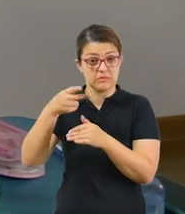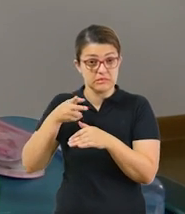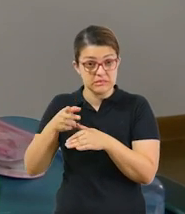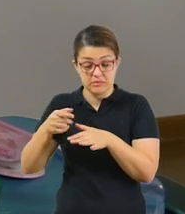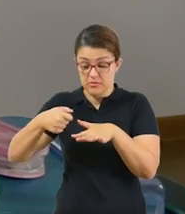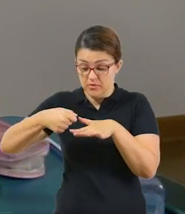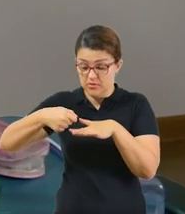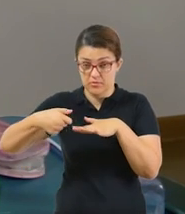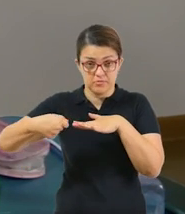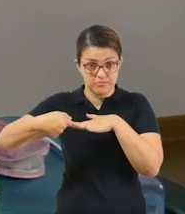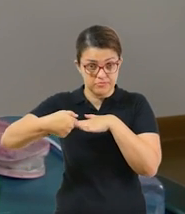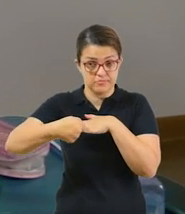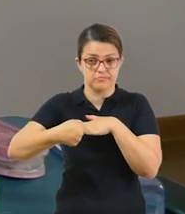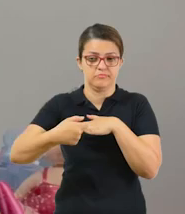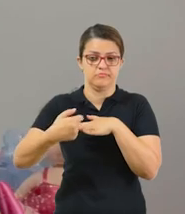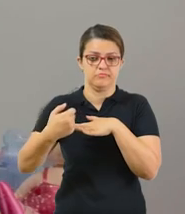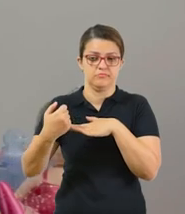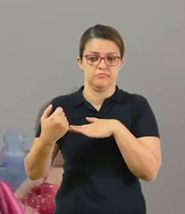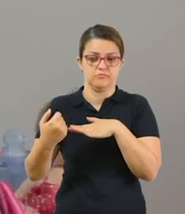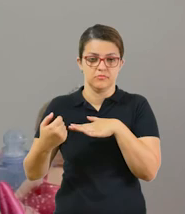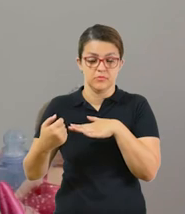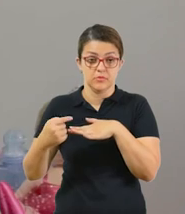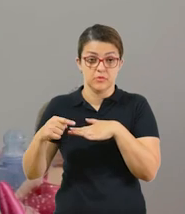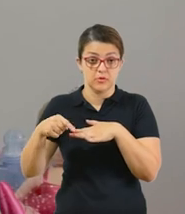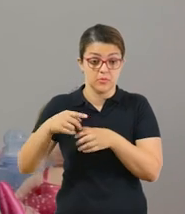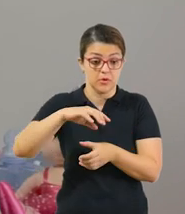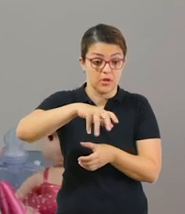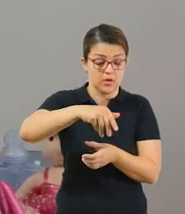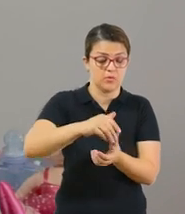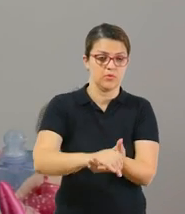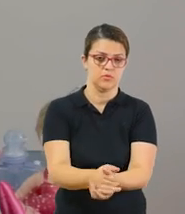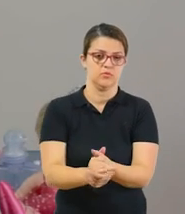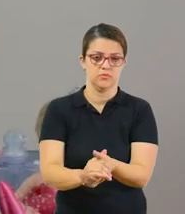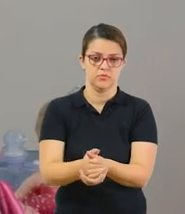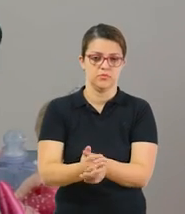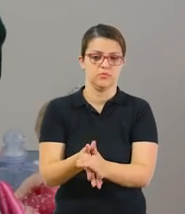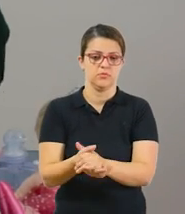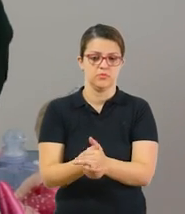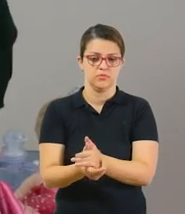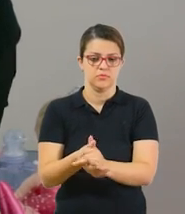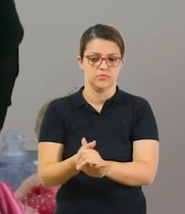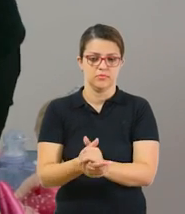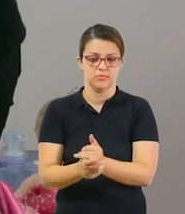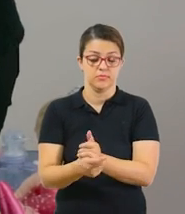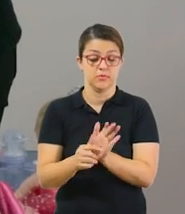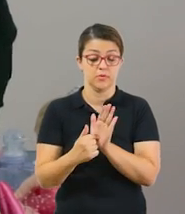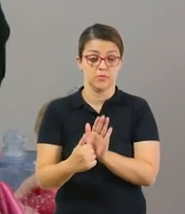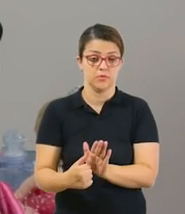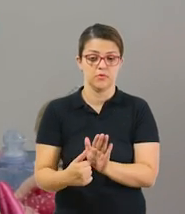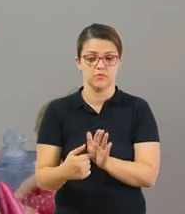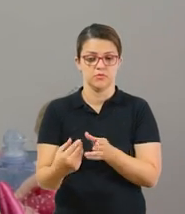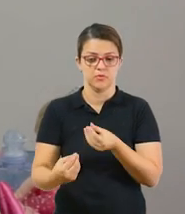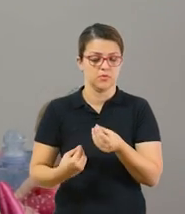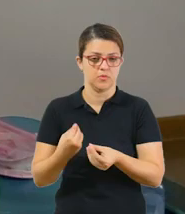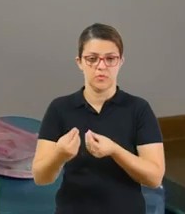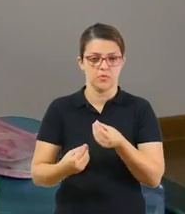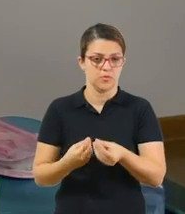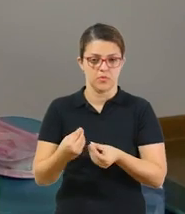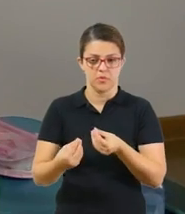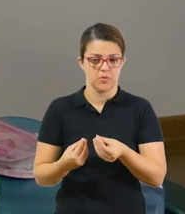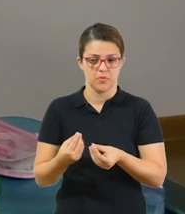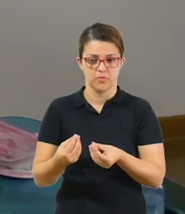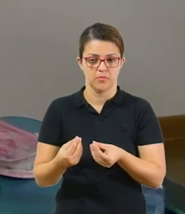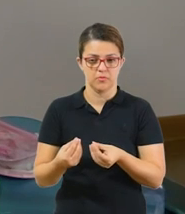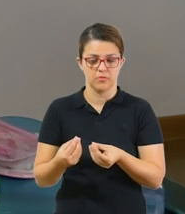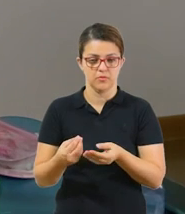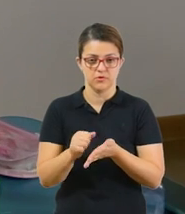a unha sempre curta, tá bom? E depois, enxaguar bem as mãos. Aqui, ele mostra exatamente, aí